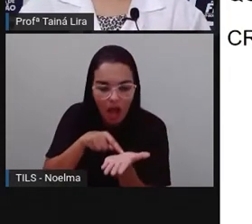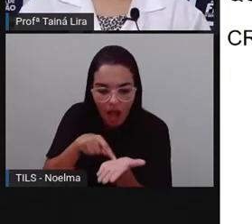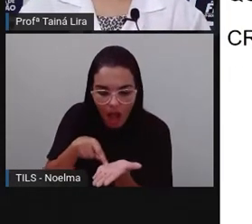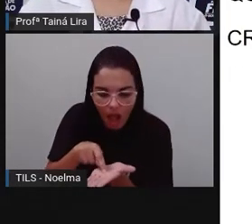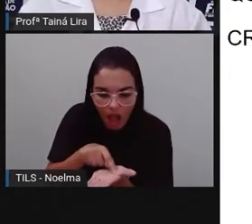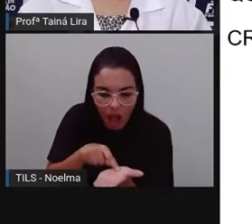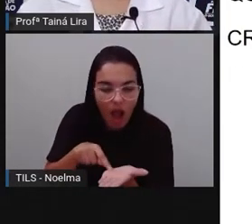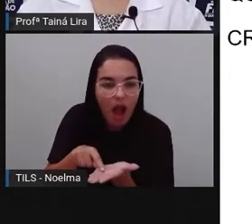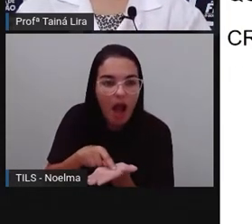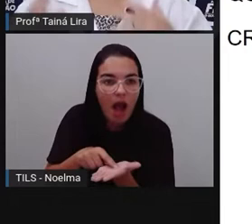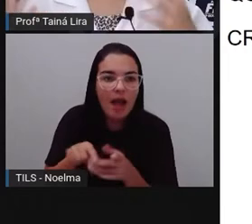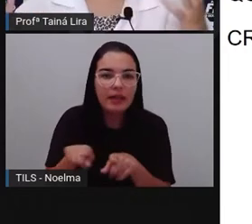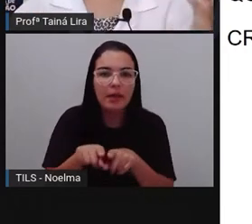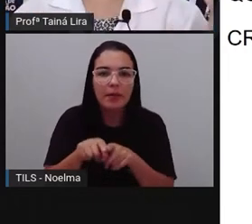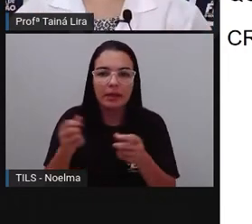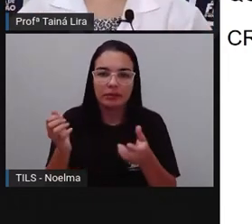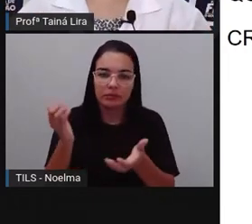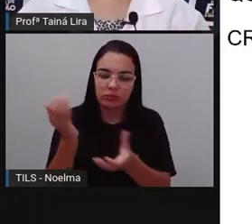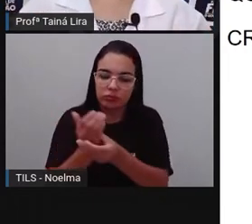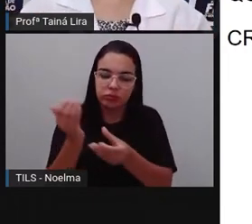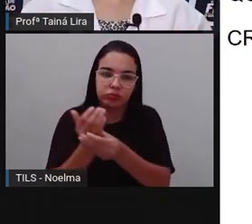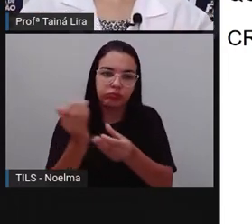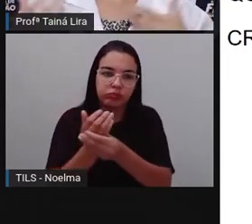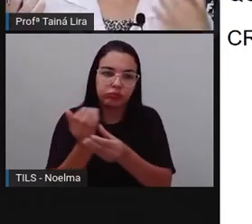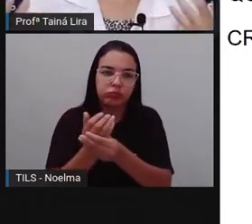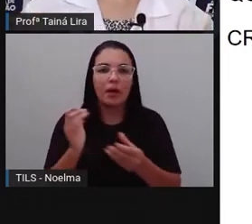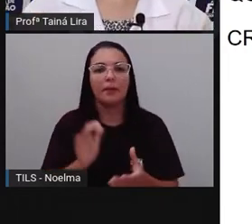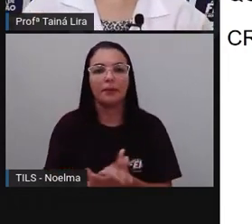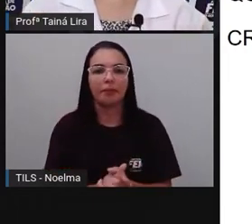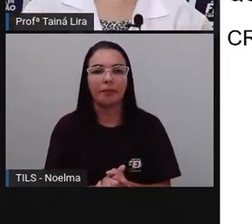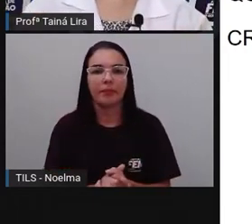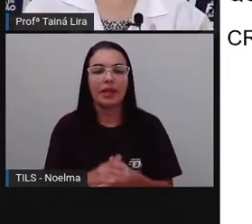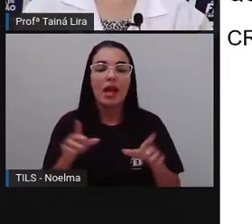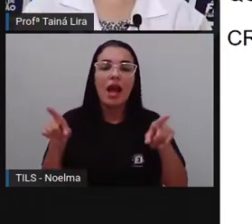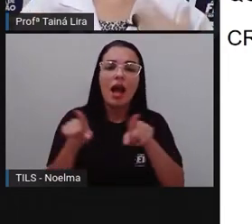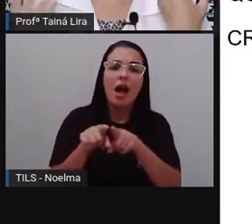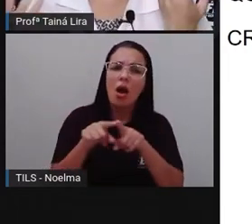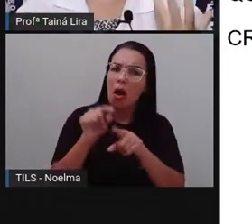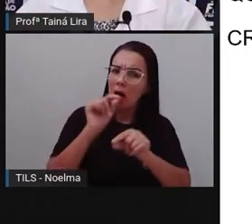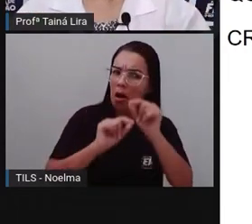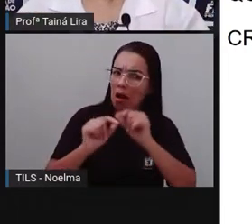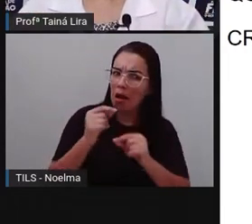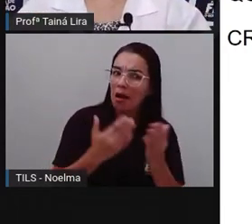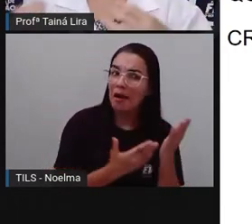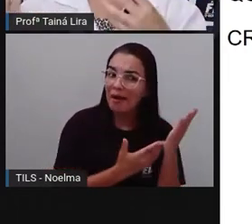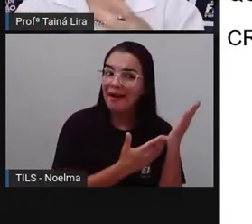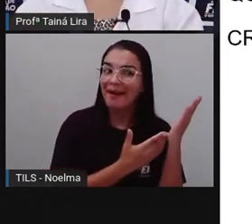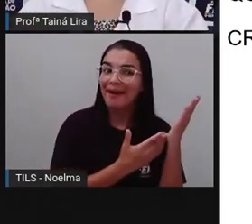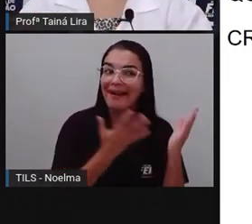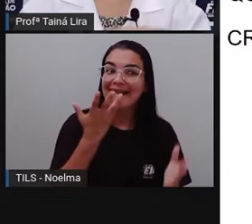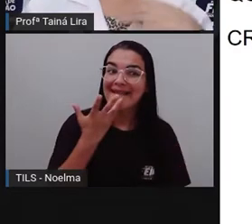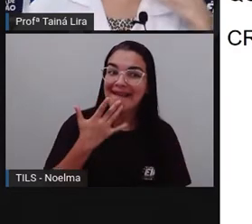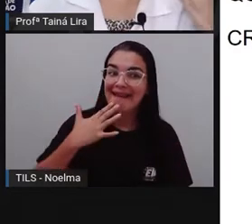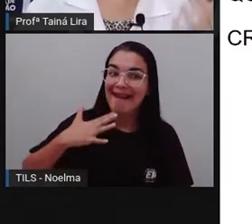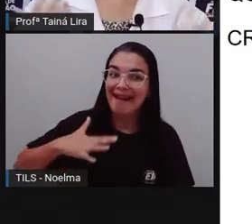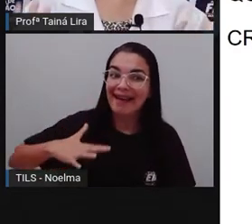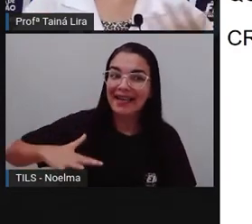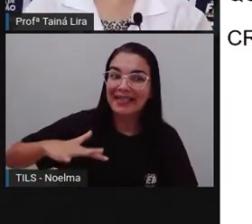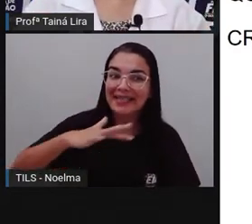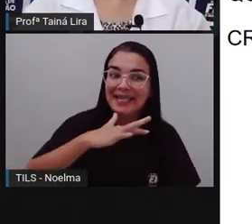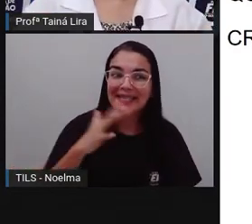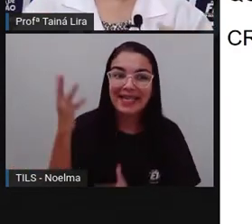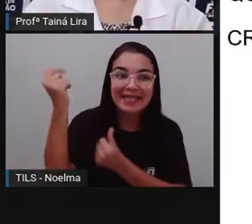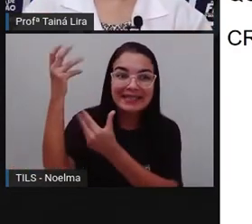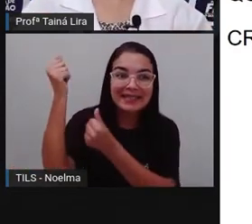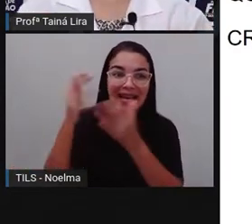O pró, e as crianças ciganas, como é que elas vivem? Porque os ciganos têm filhos, não é verdade? Como é que essas crianças